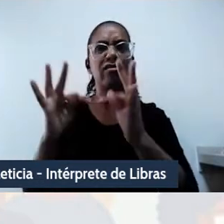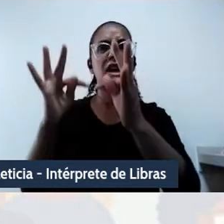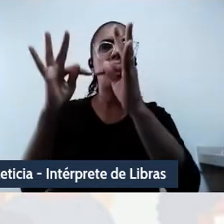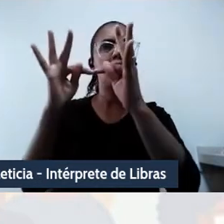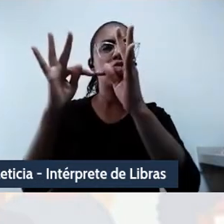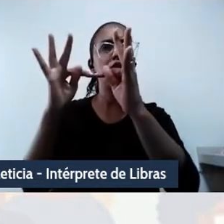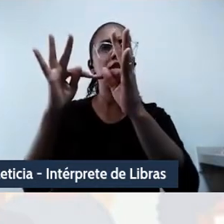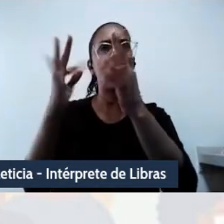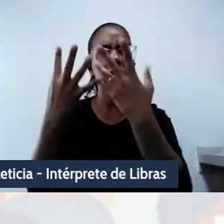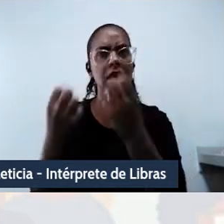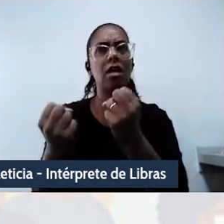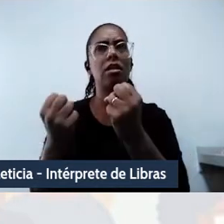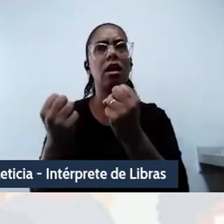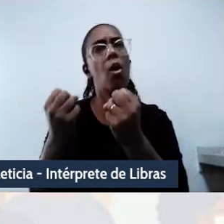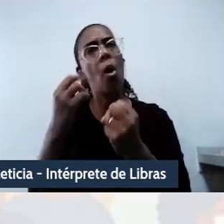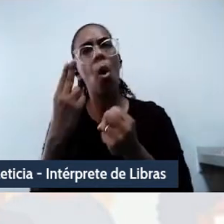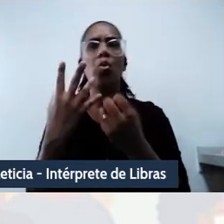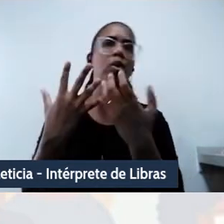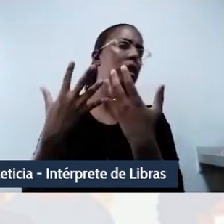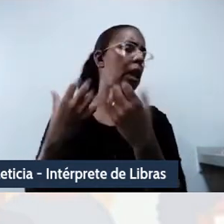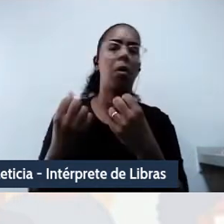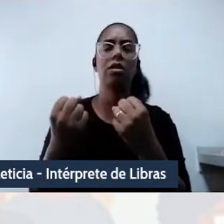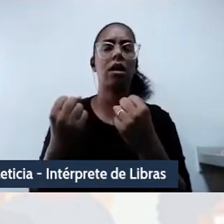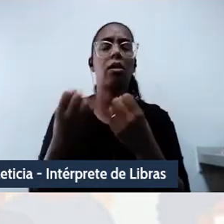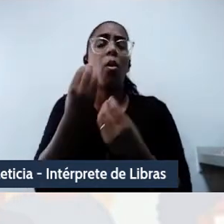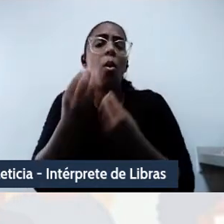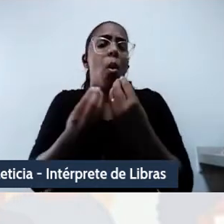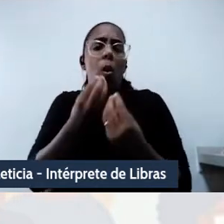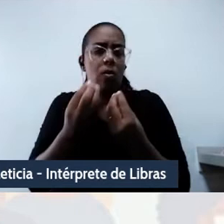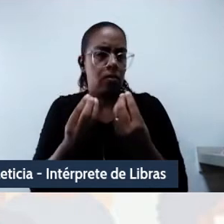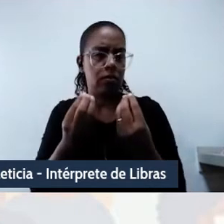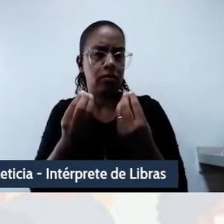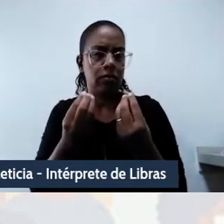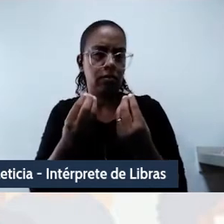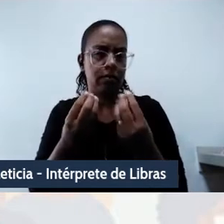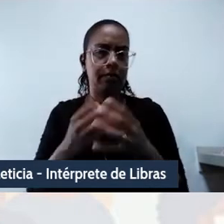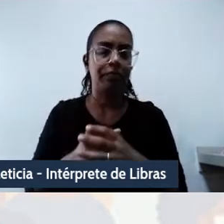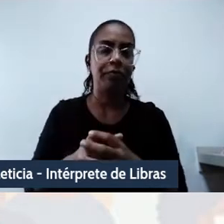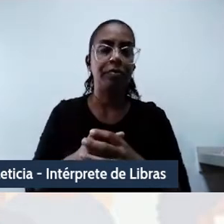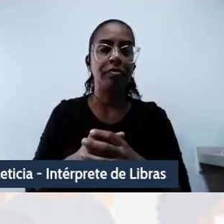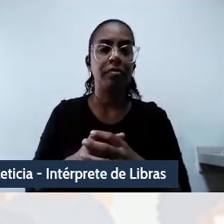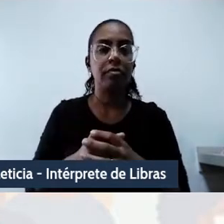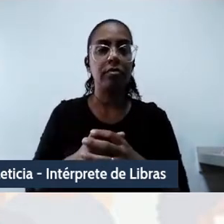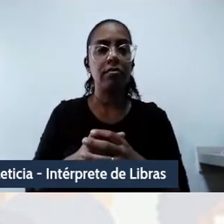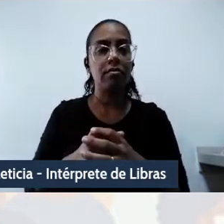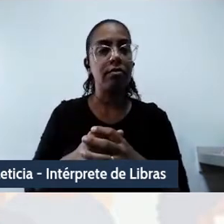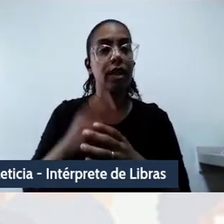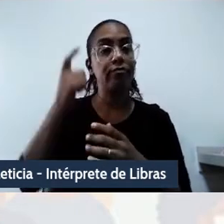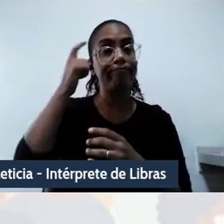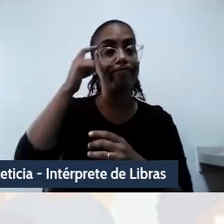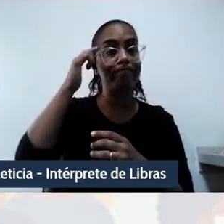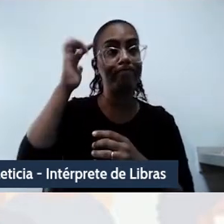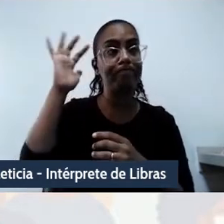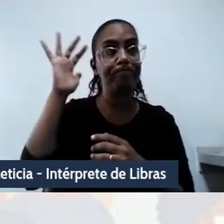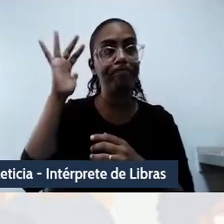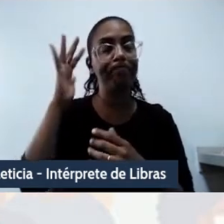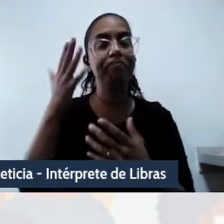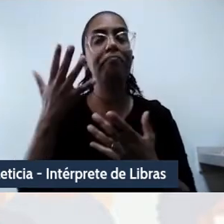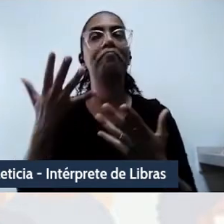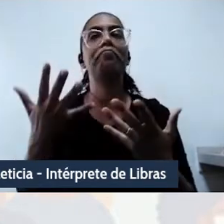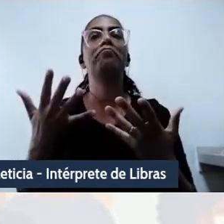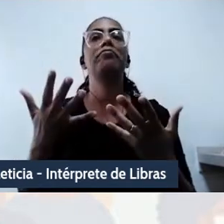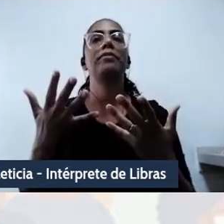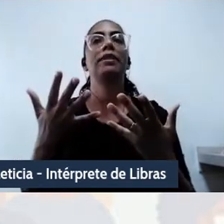sob outros olhares, porque isso talvez ainda nos manterá na trajetória da cosmopolítica que subjaze e que